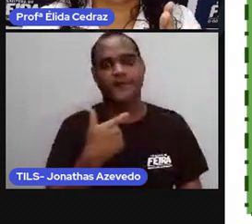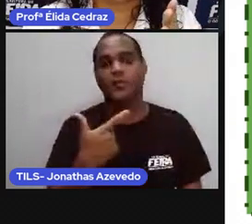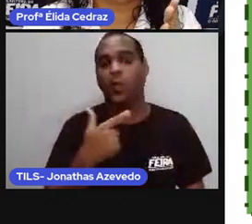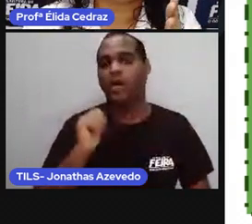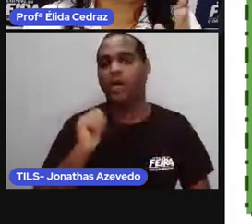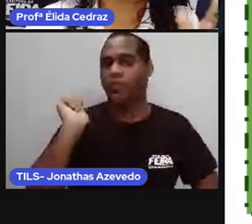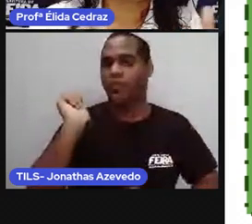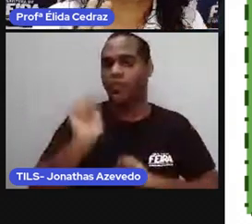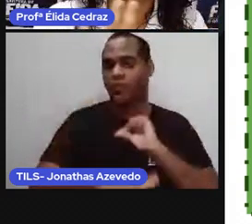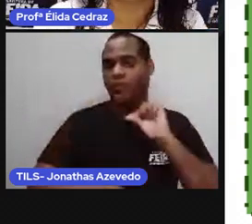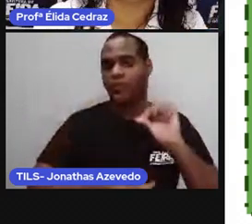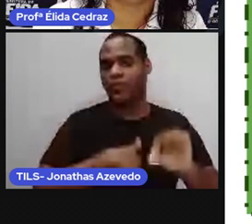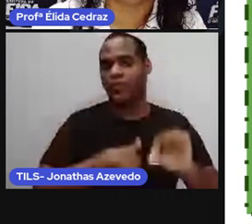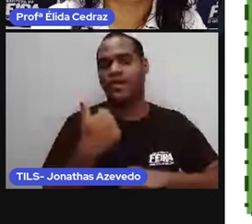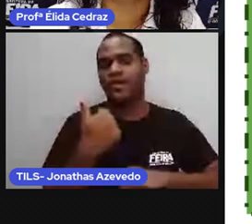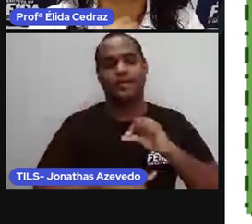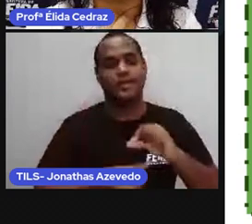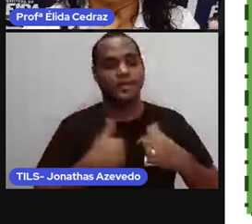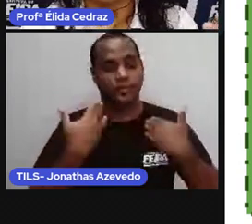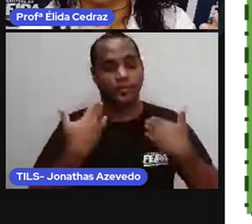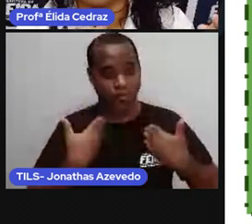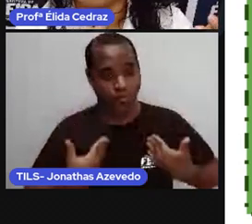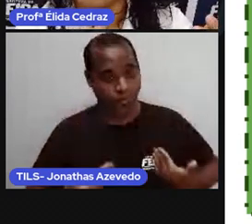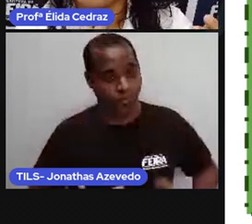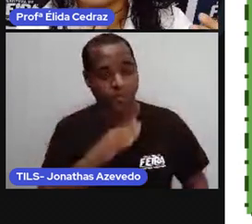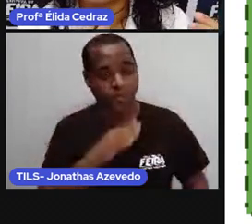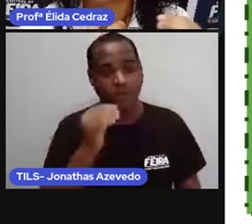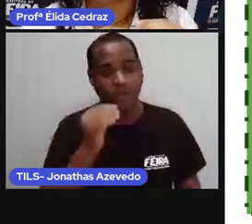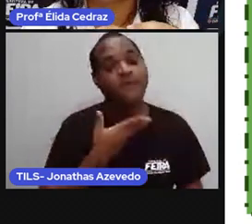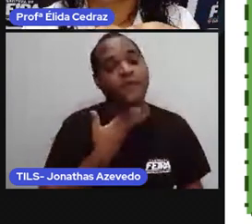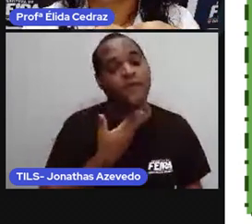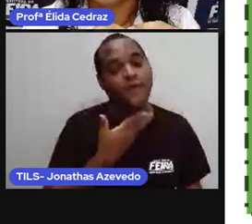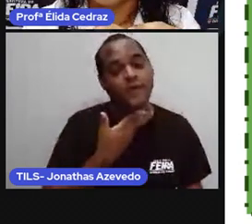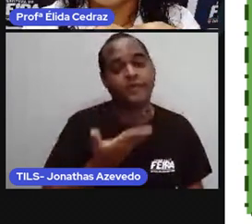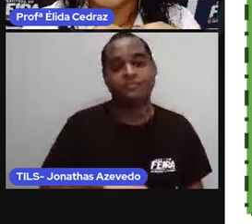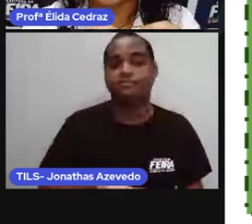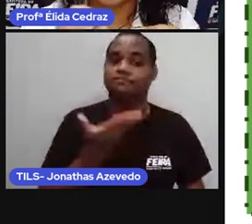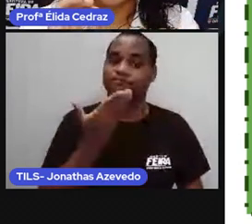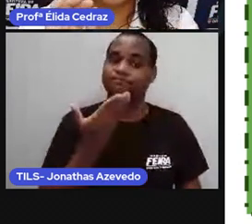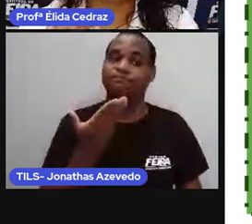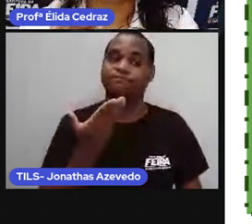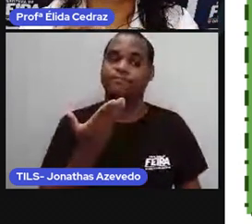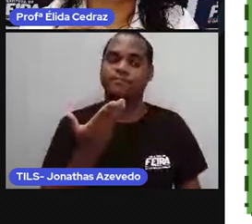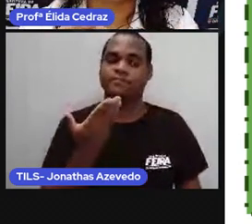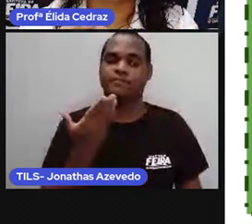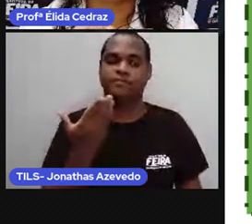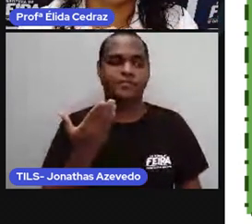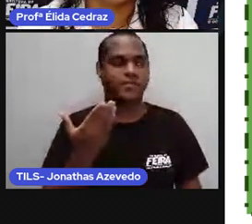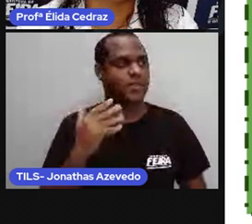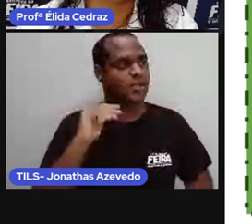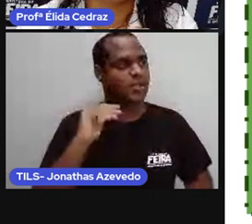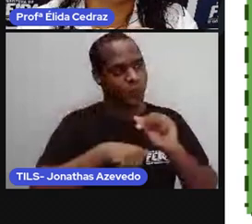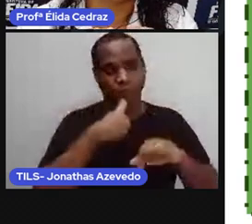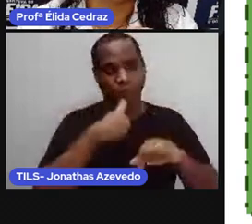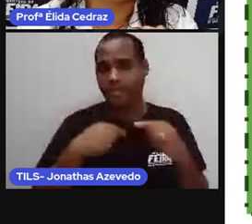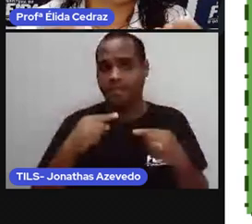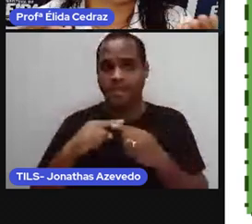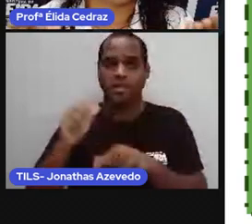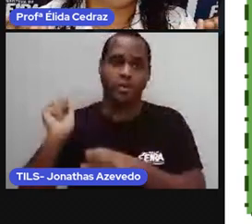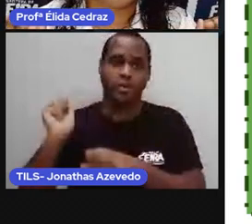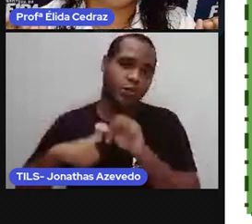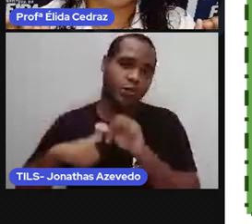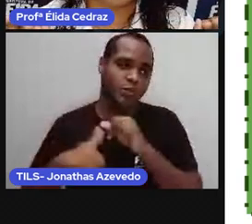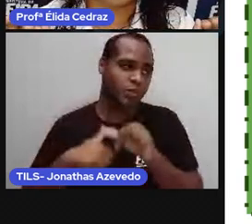adolescência do corpo, da voz, certo? Essas mudanças, elas ficam